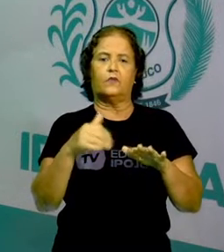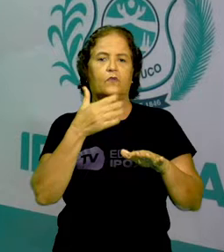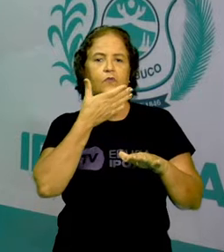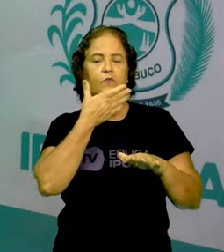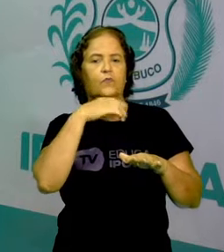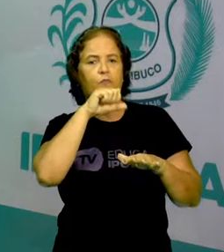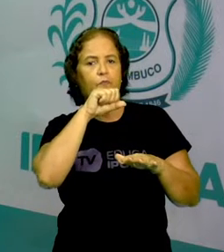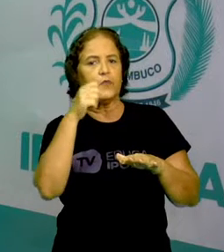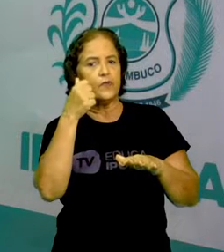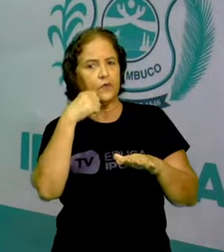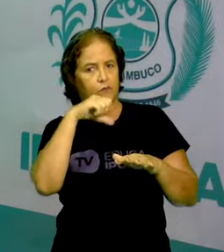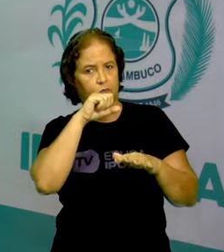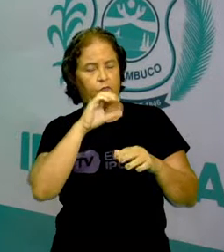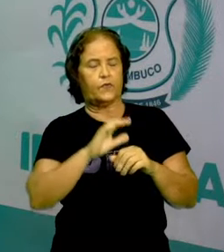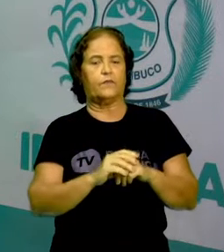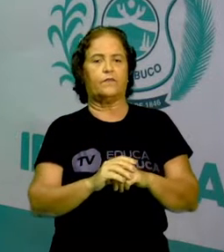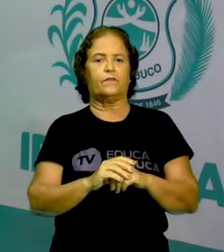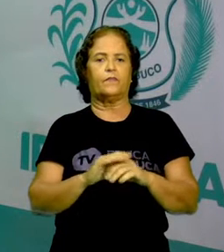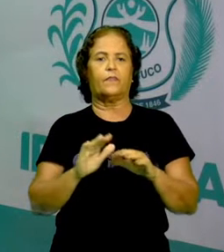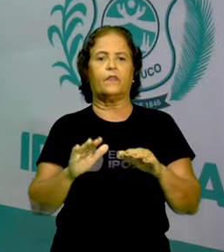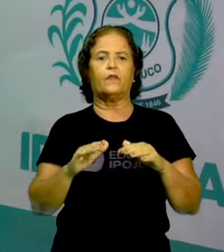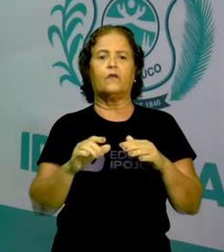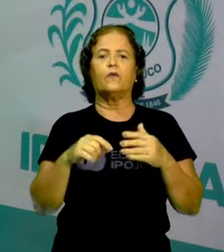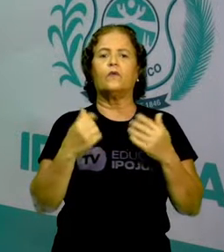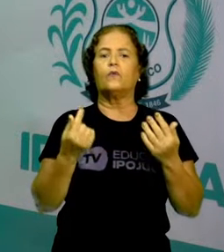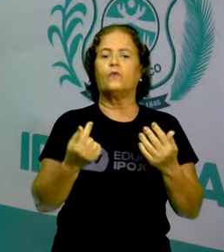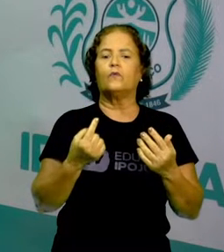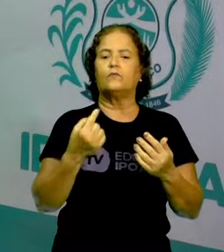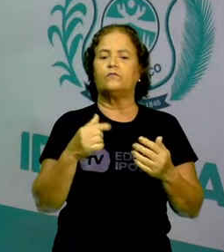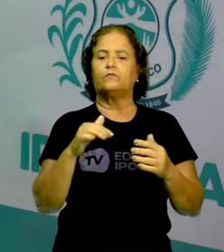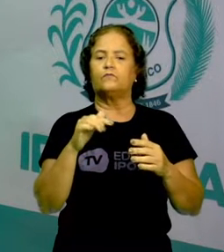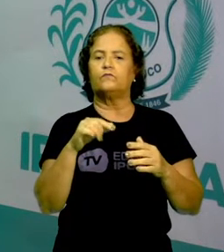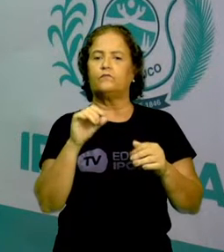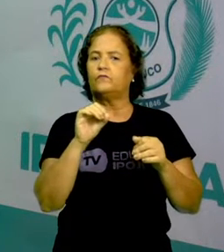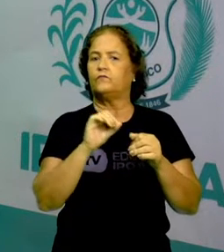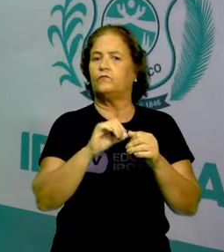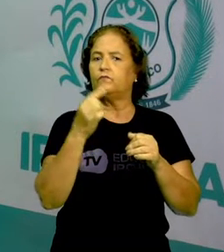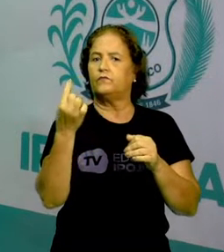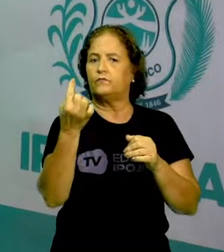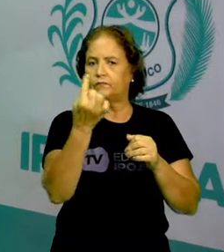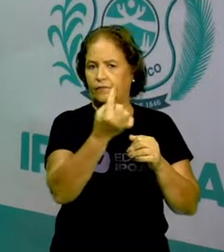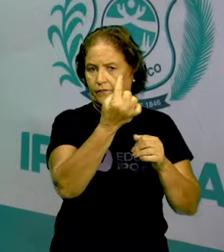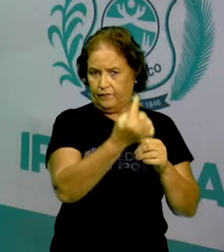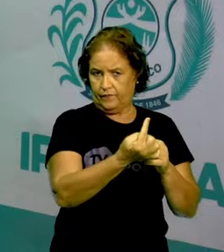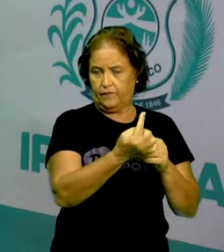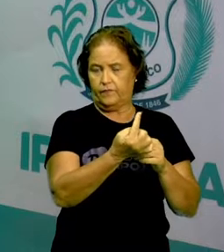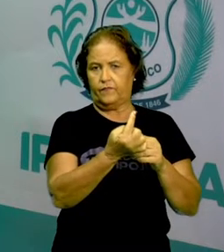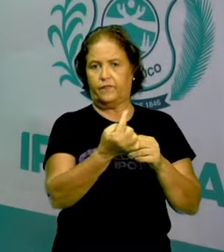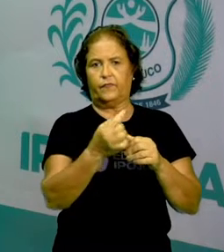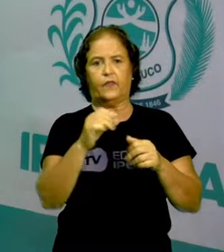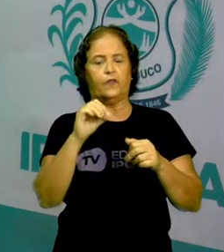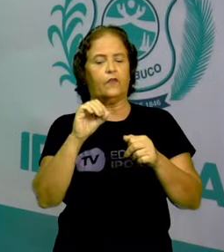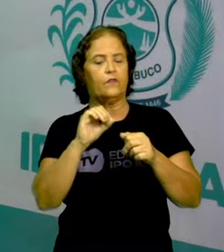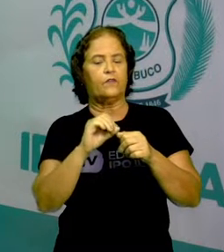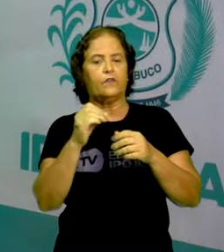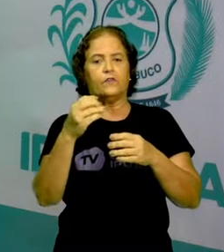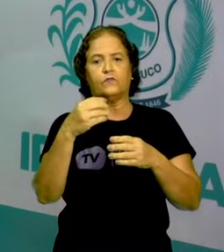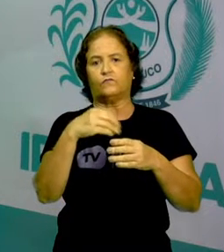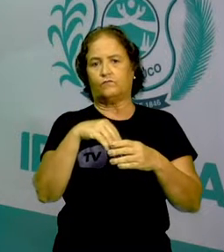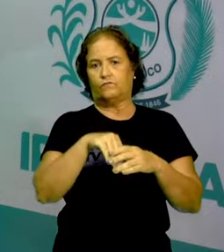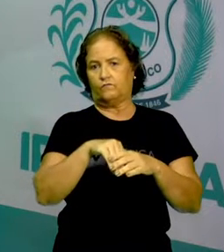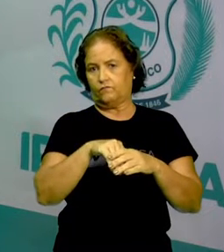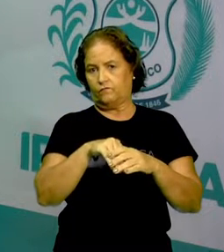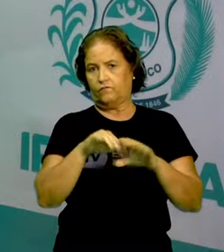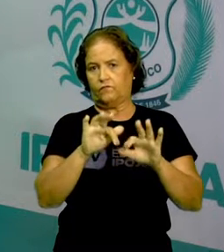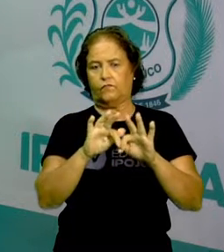Então vamos ver qual é a função de cada um em que eles desempenham dentro da família